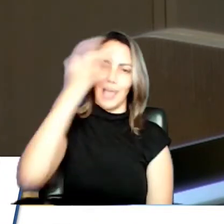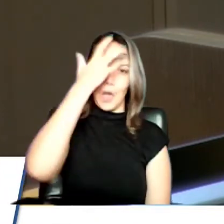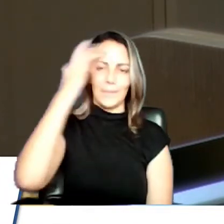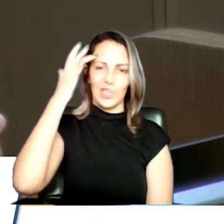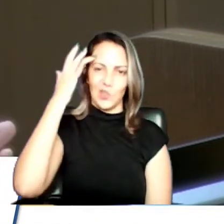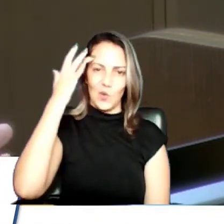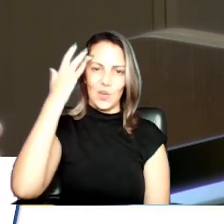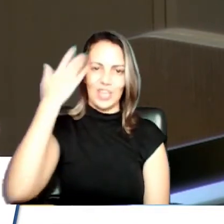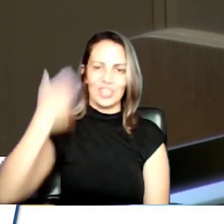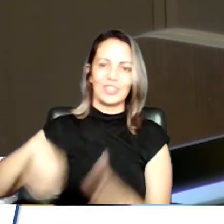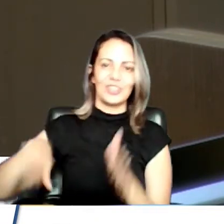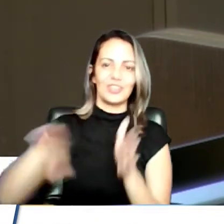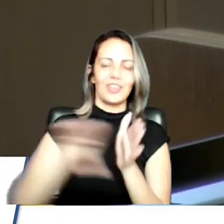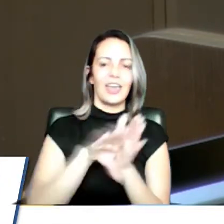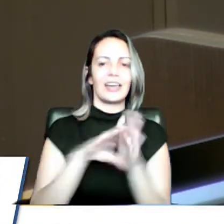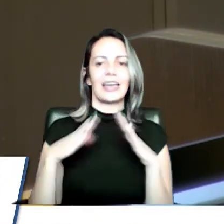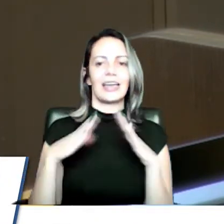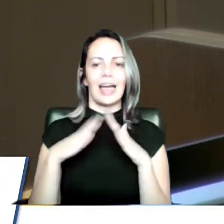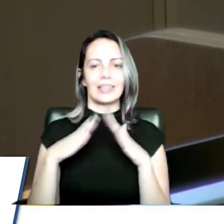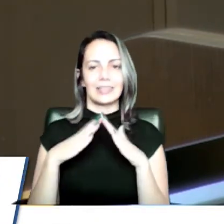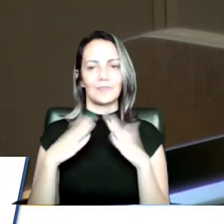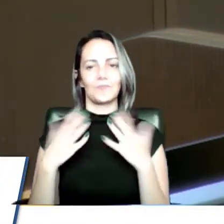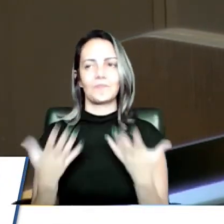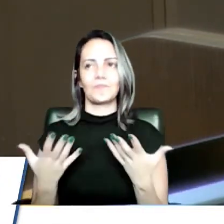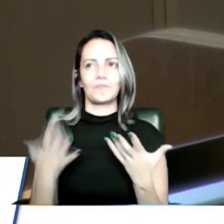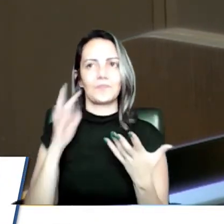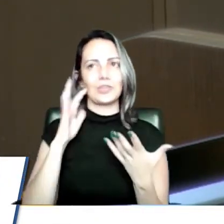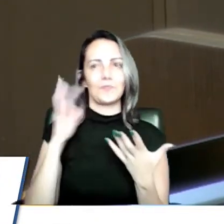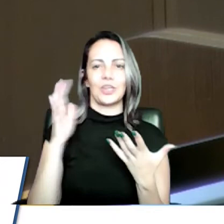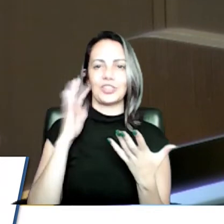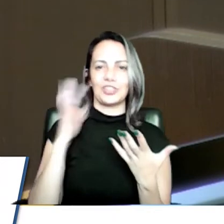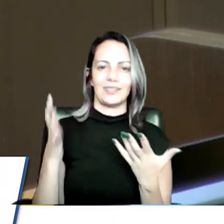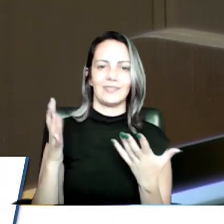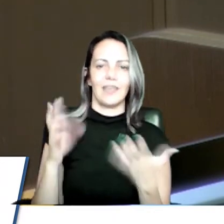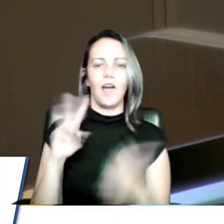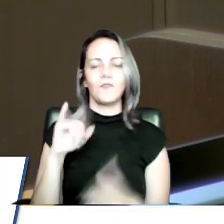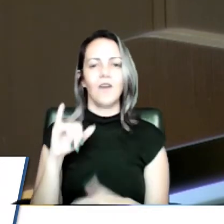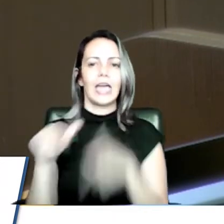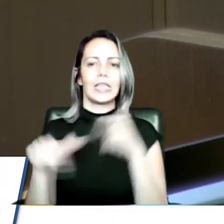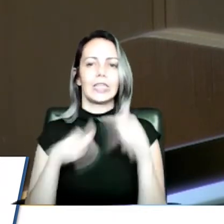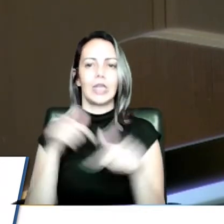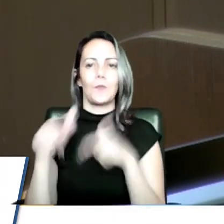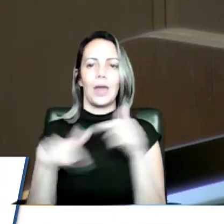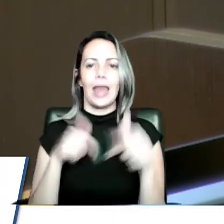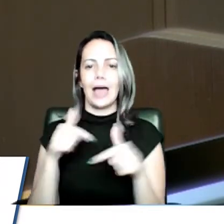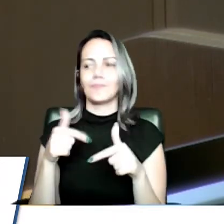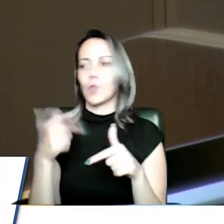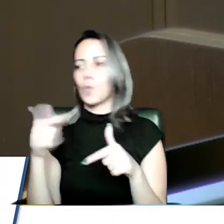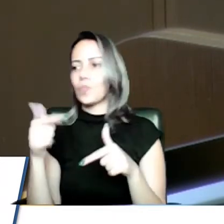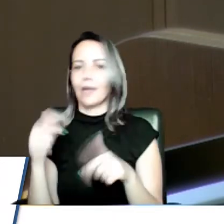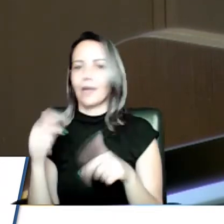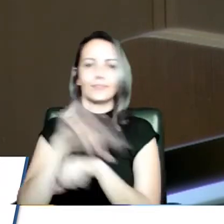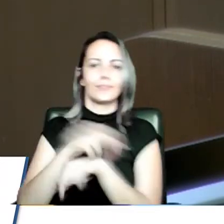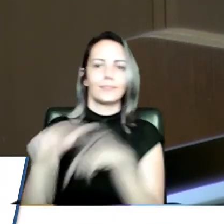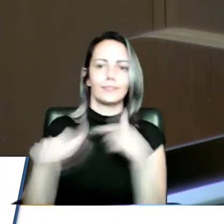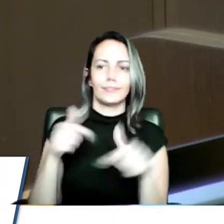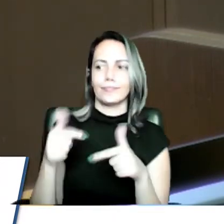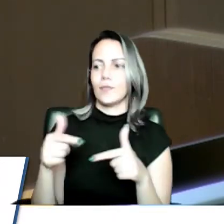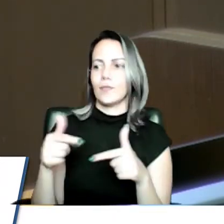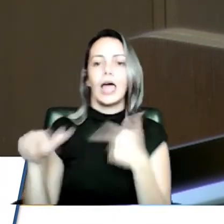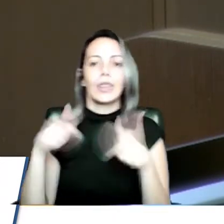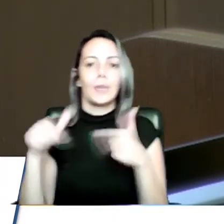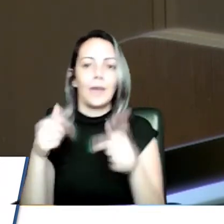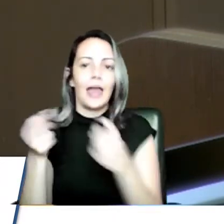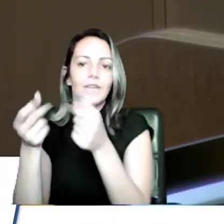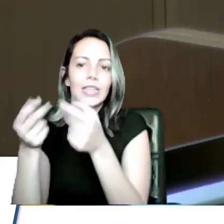não pode trabalhar, não arruma o serviço. Ele vai trabalhar de vender alguma coisa? Não pode. Ele chega em casa, o filho pede um leite, ele tem água,